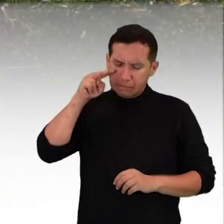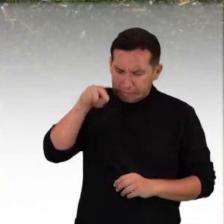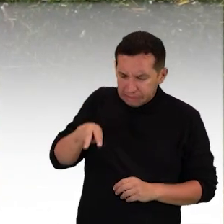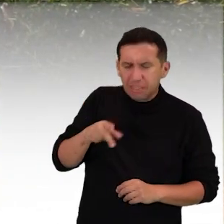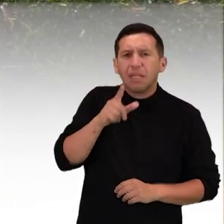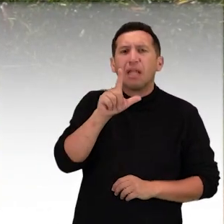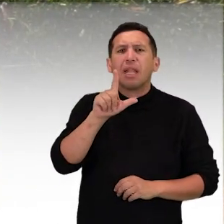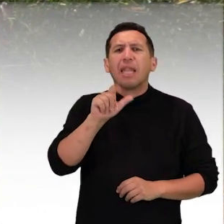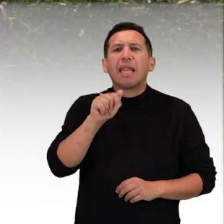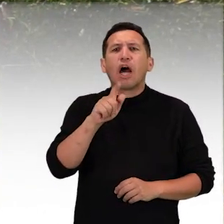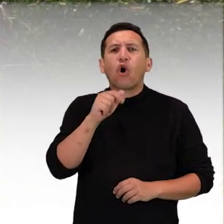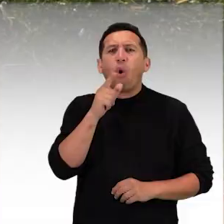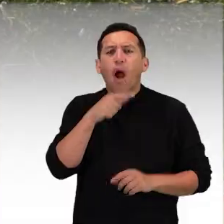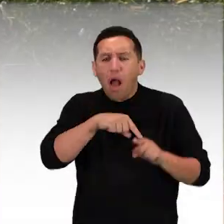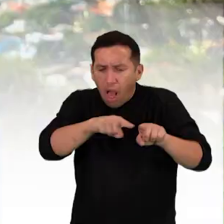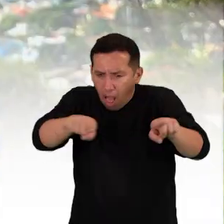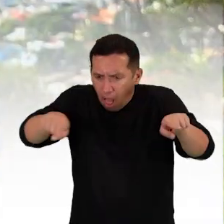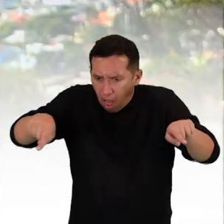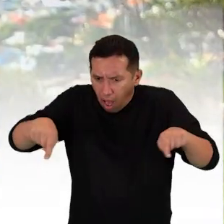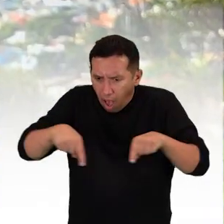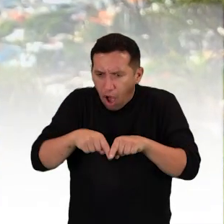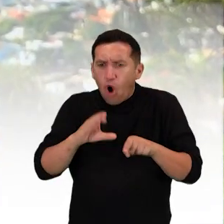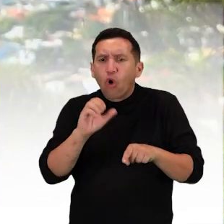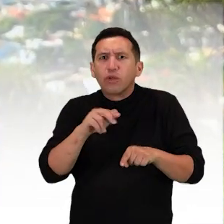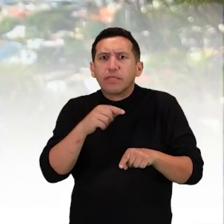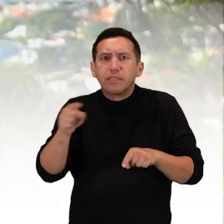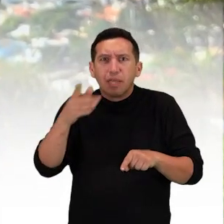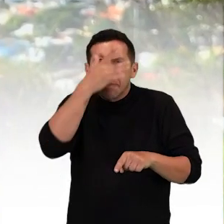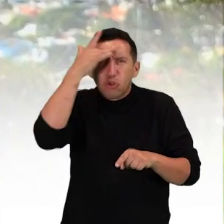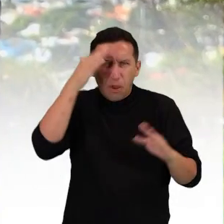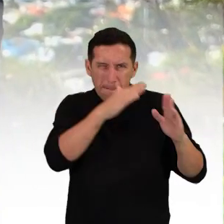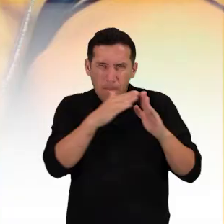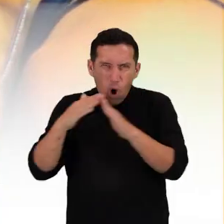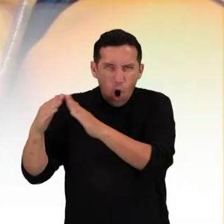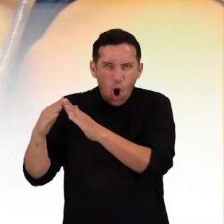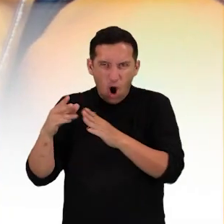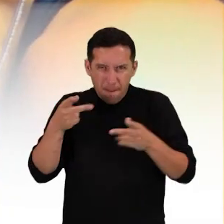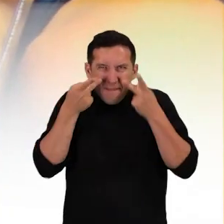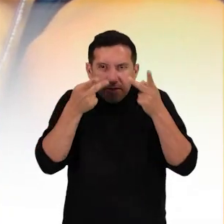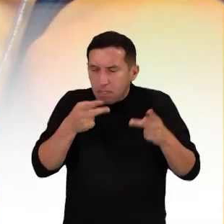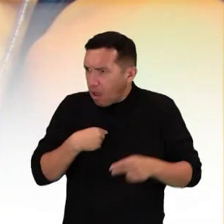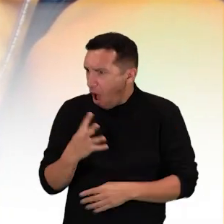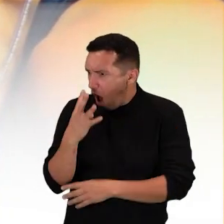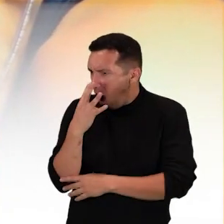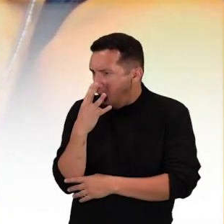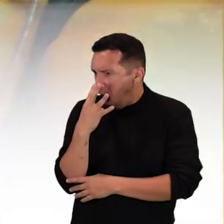Do alto, a Lagoa da Conceição segue encantando moradores e visitantes.